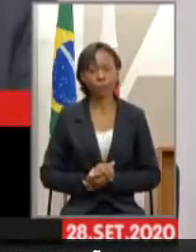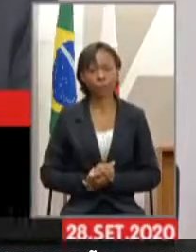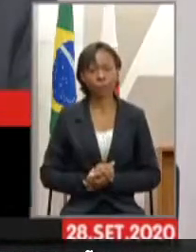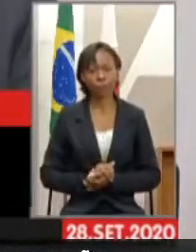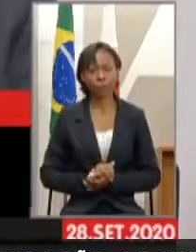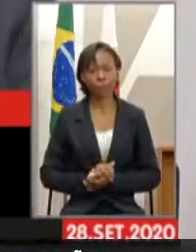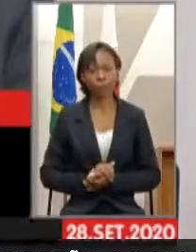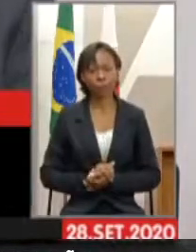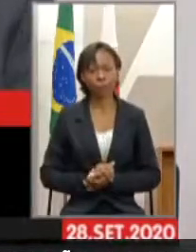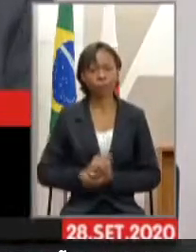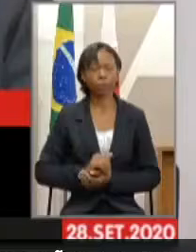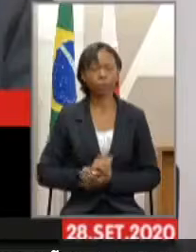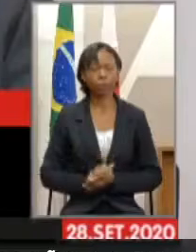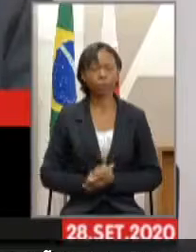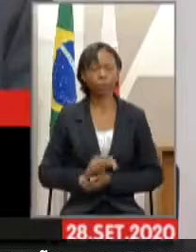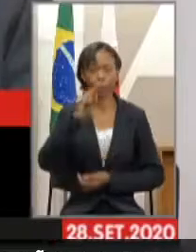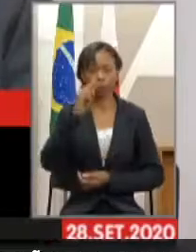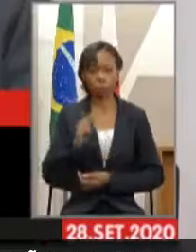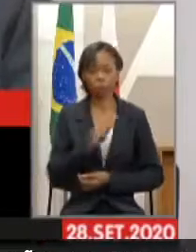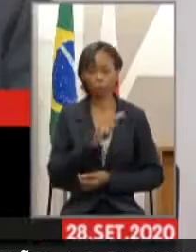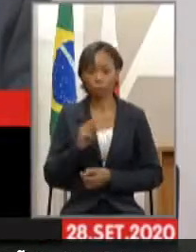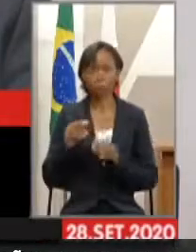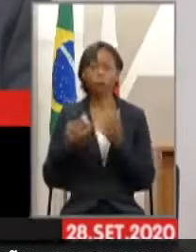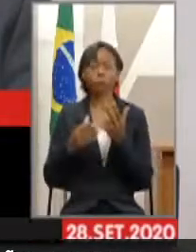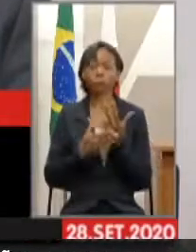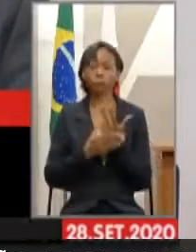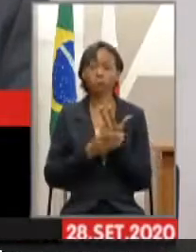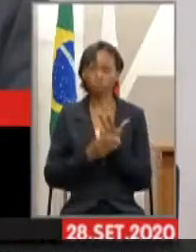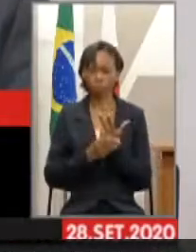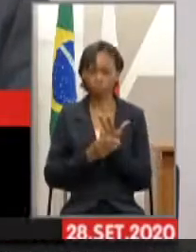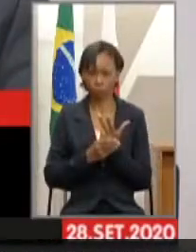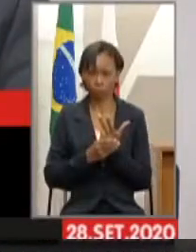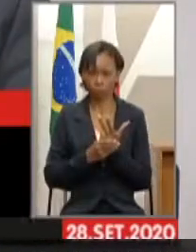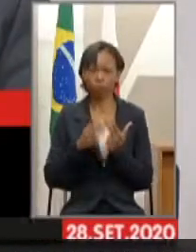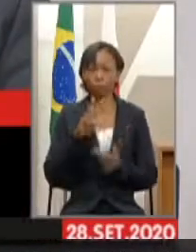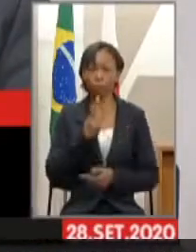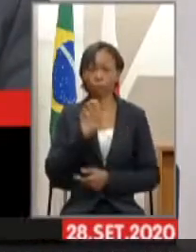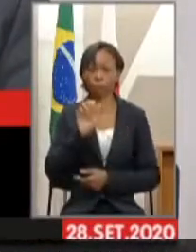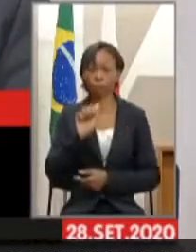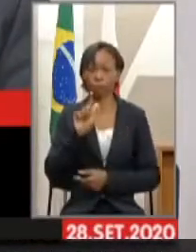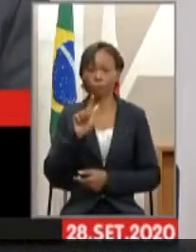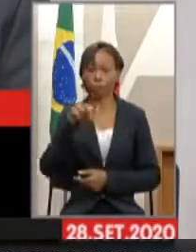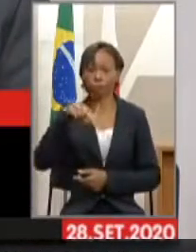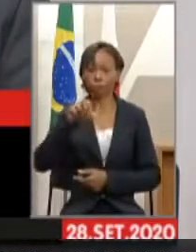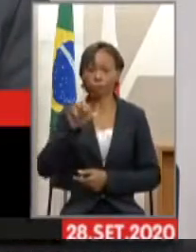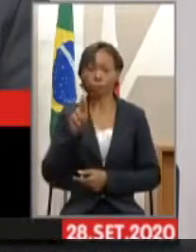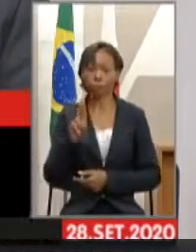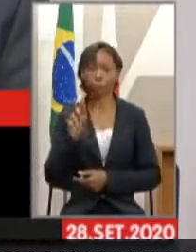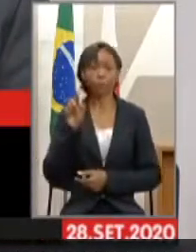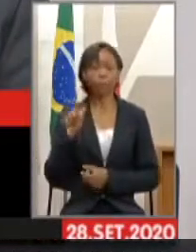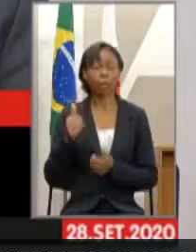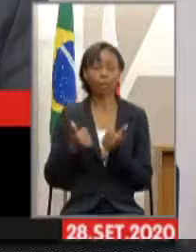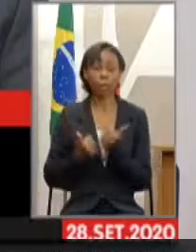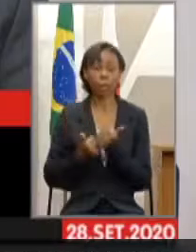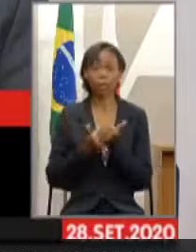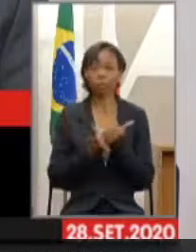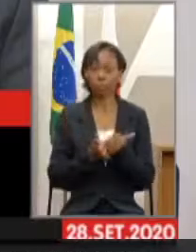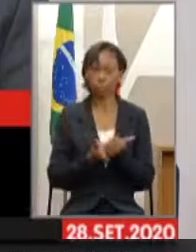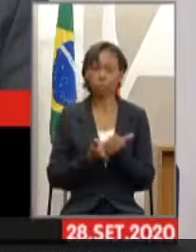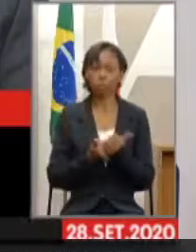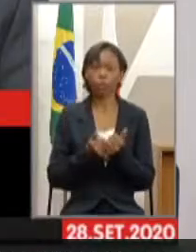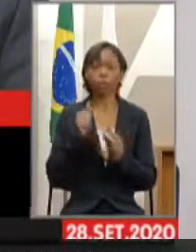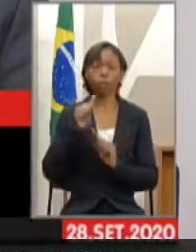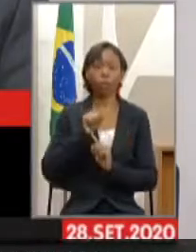para o padre Wagner Douglas Gomes de Souza. Ele é assistente eclesiástico da Pastoral do Surdo